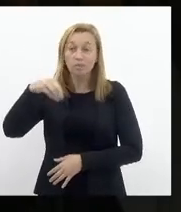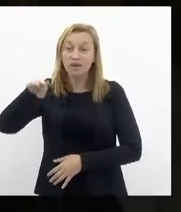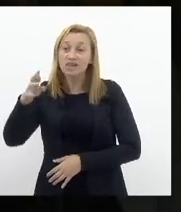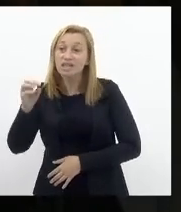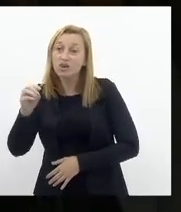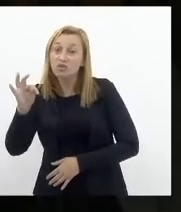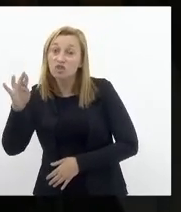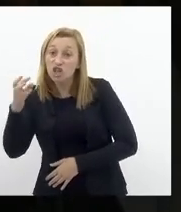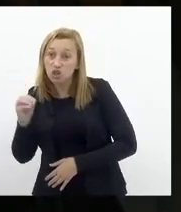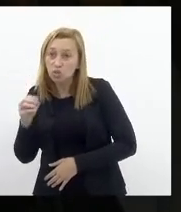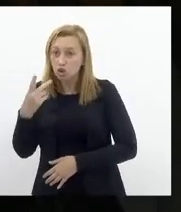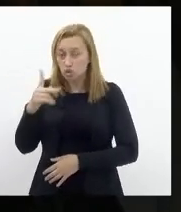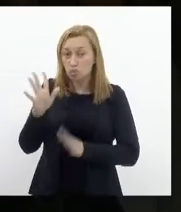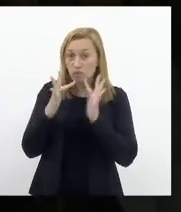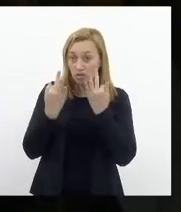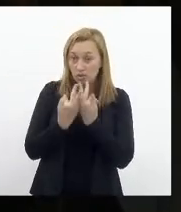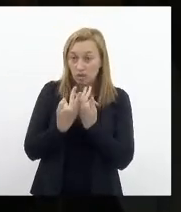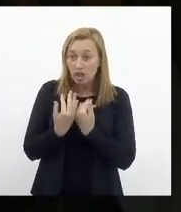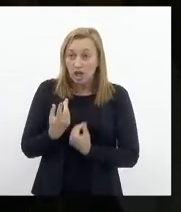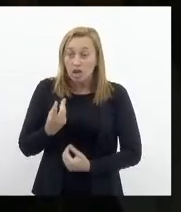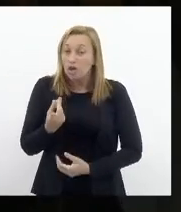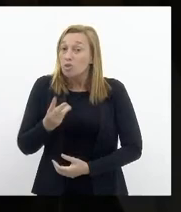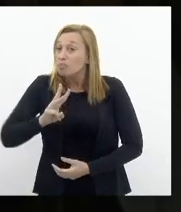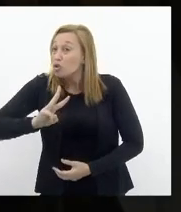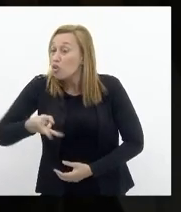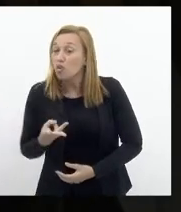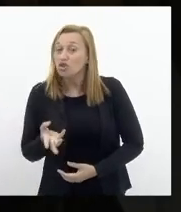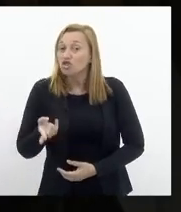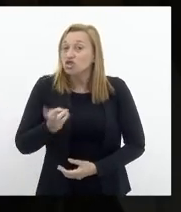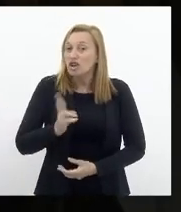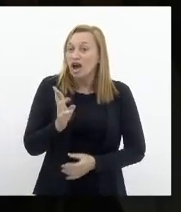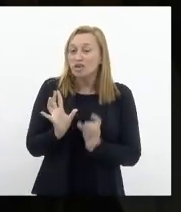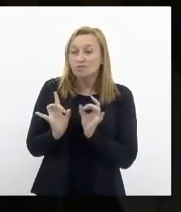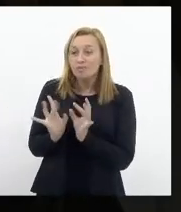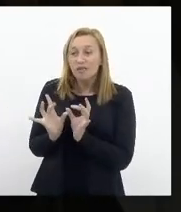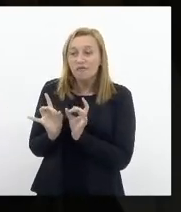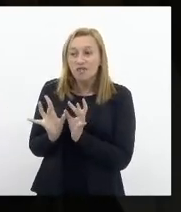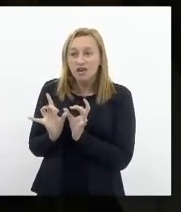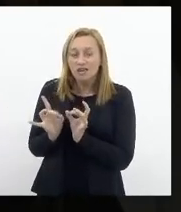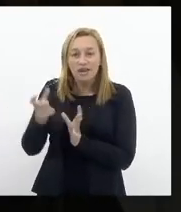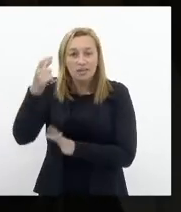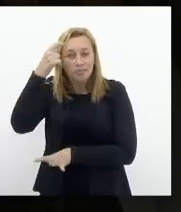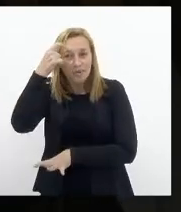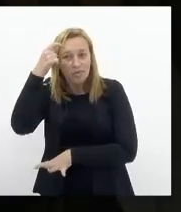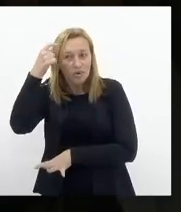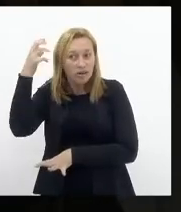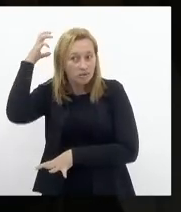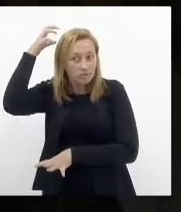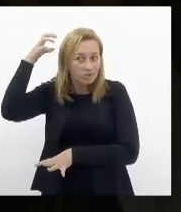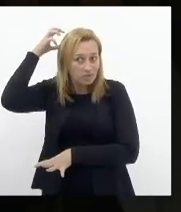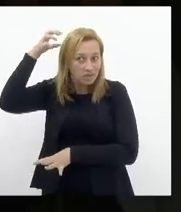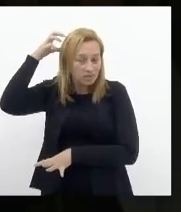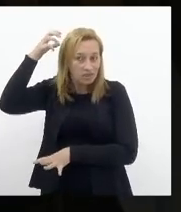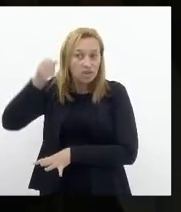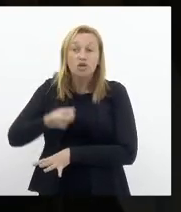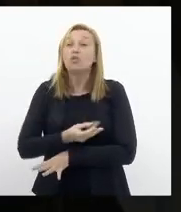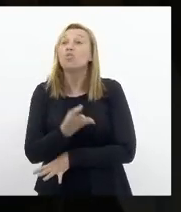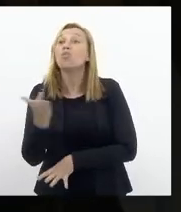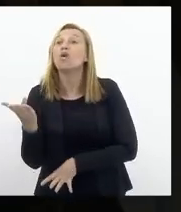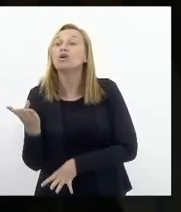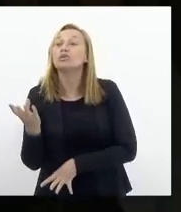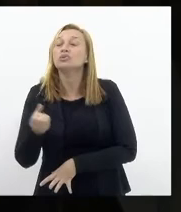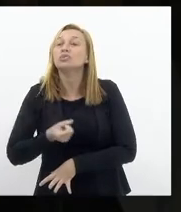família levaram milhões de reais para vender a memória da vereadora Marielle? Deputado, eu